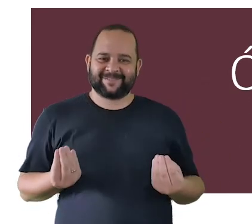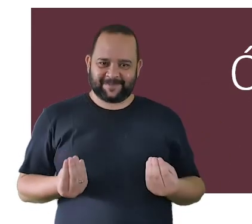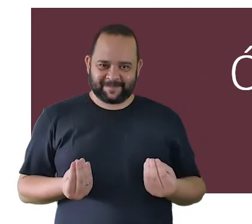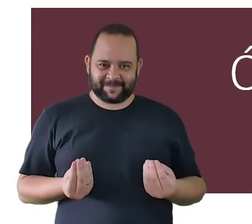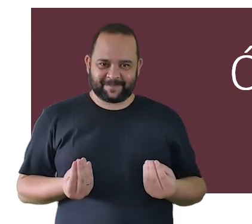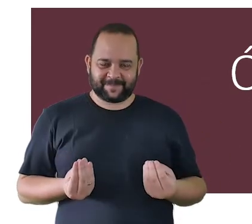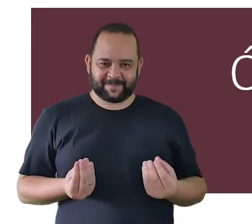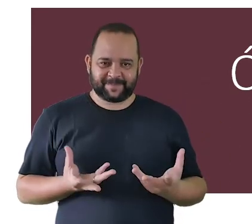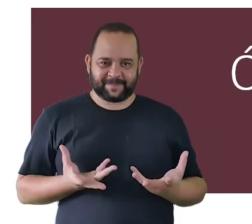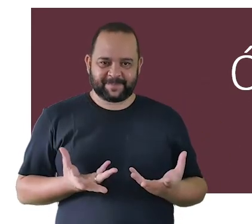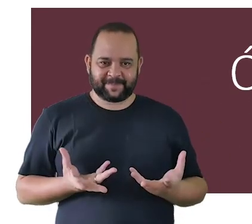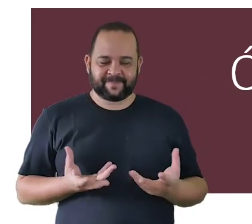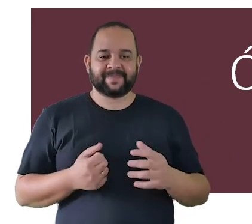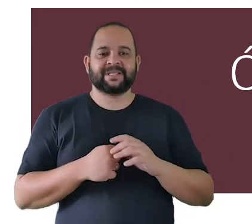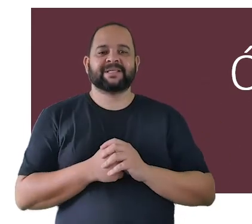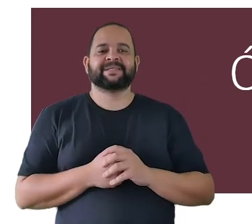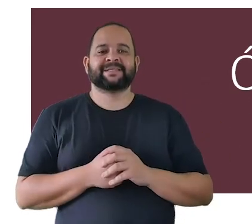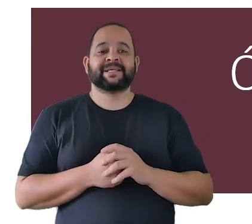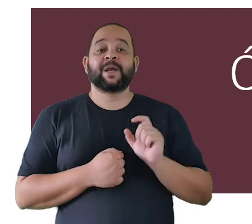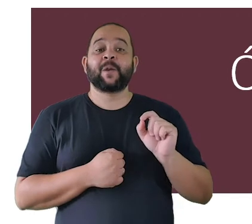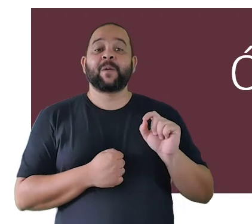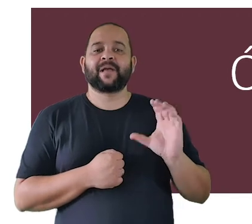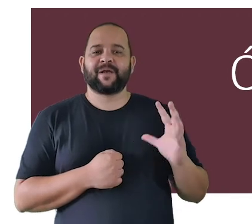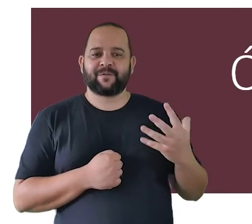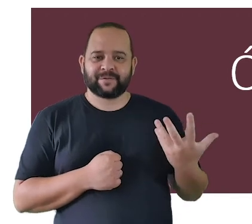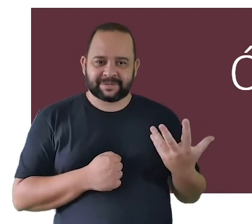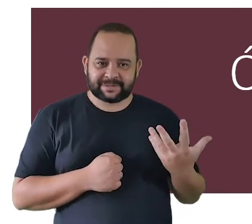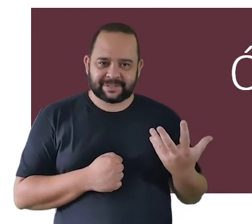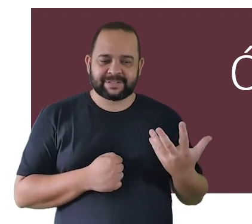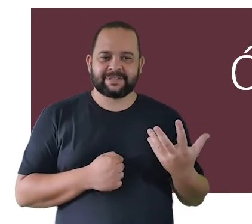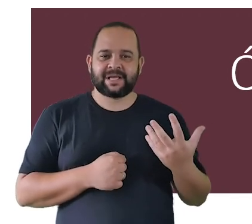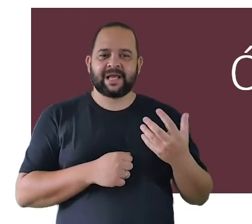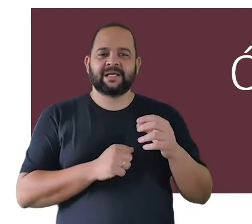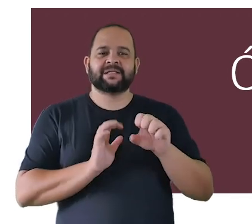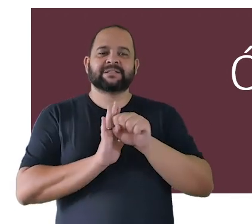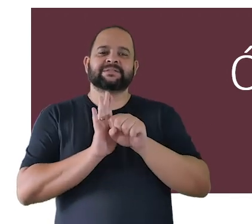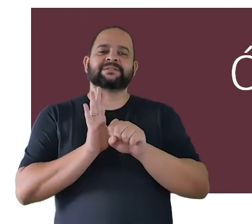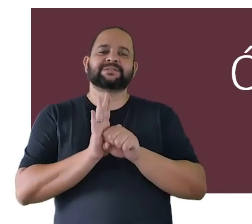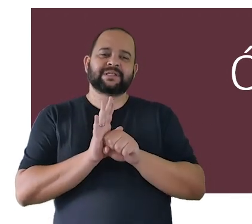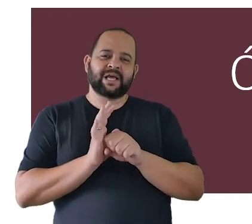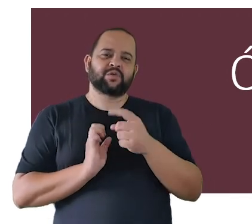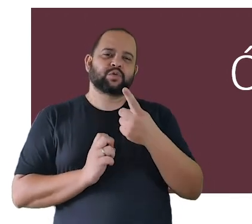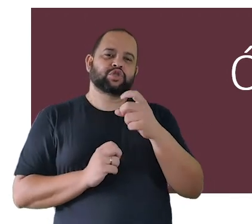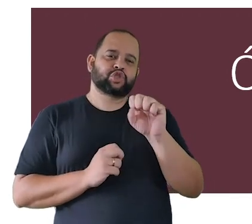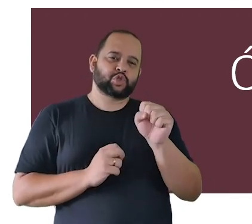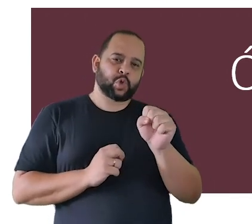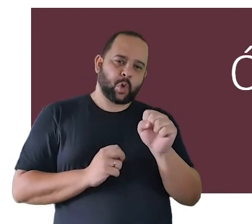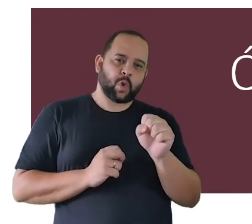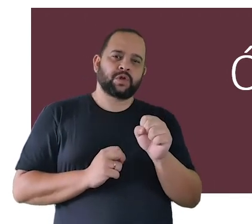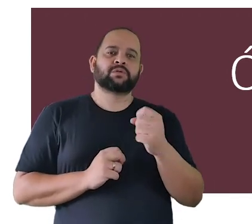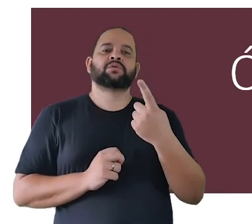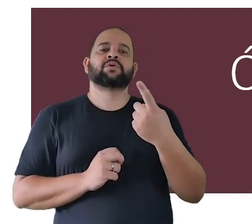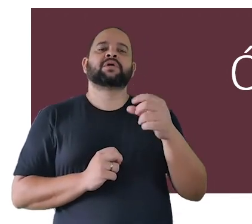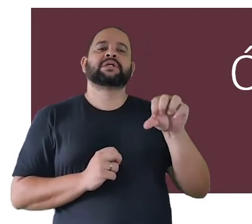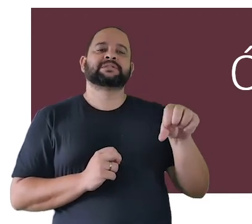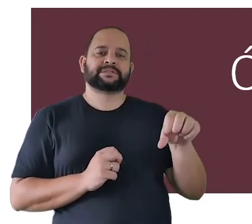mais intimista bom o que acontecia principalmente lá no século 18 e 19